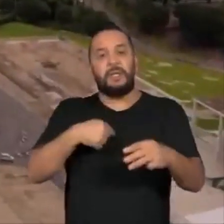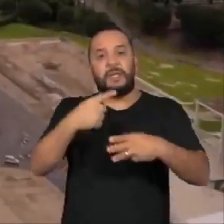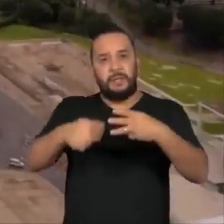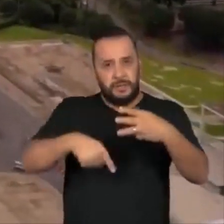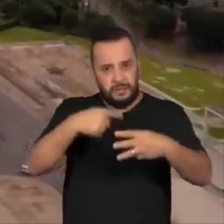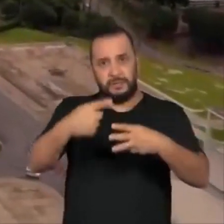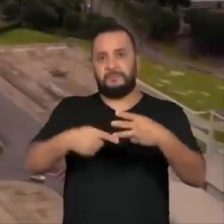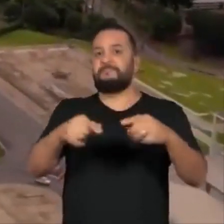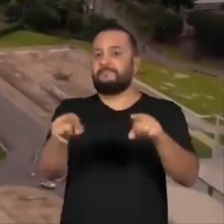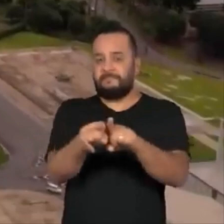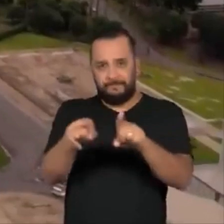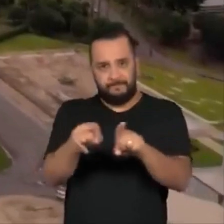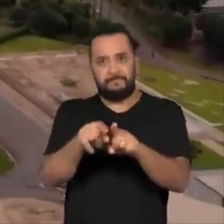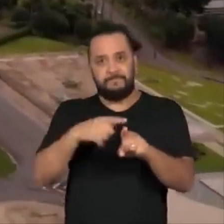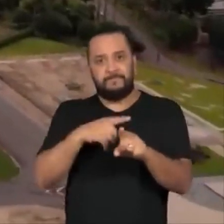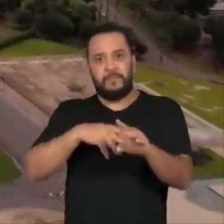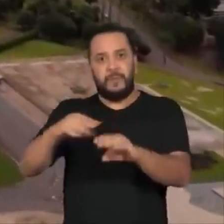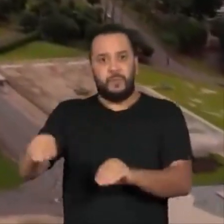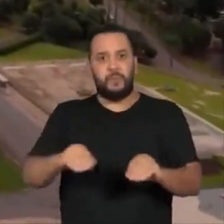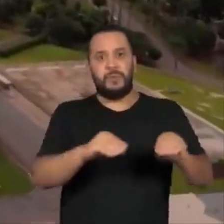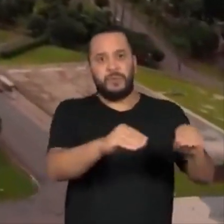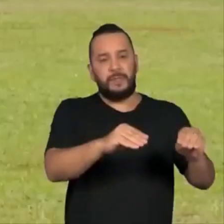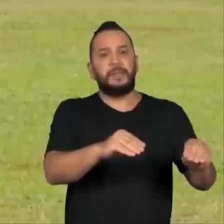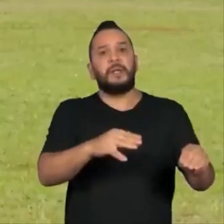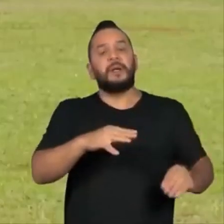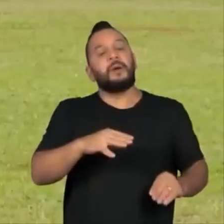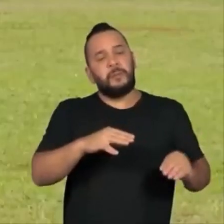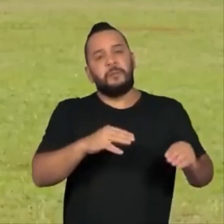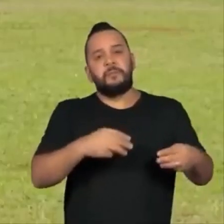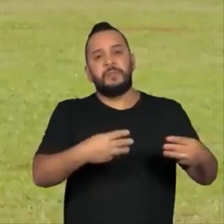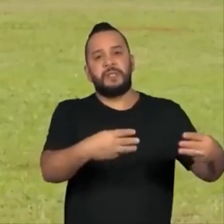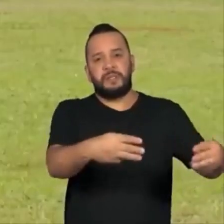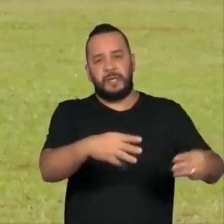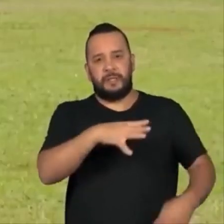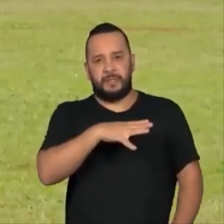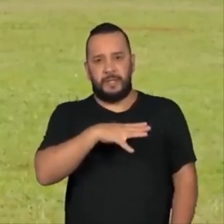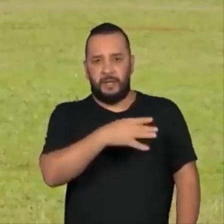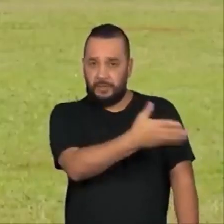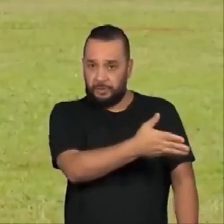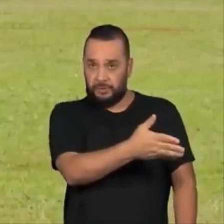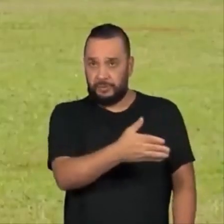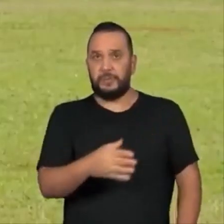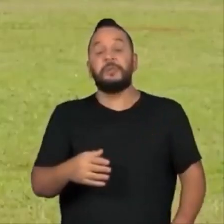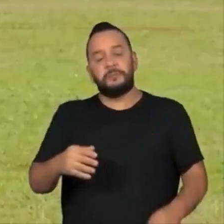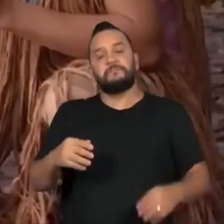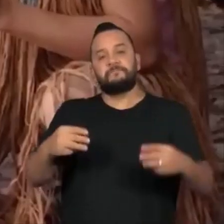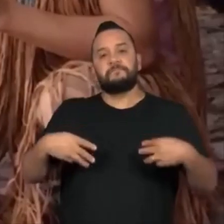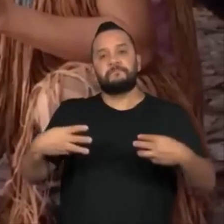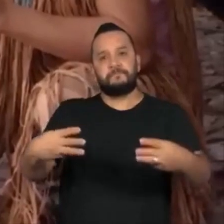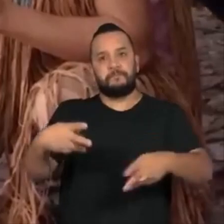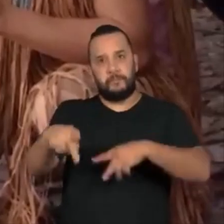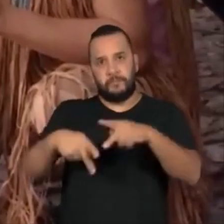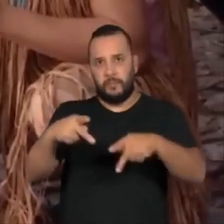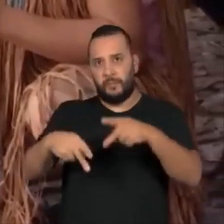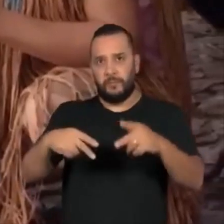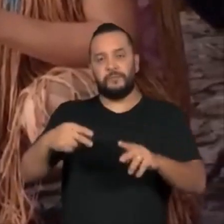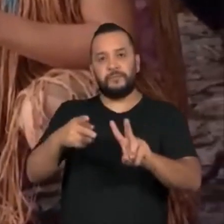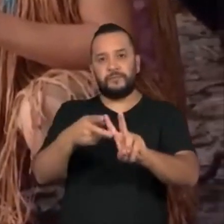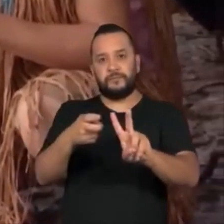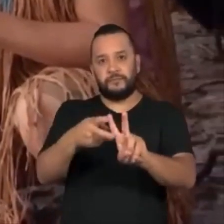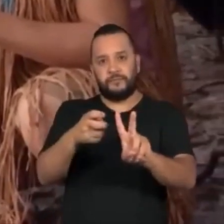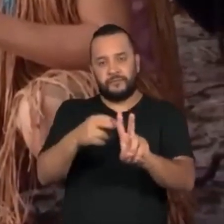que passaria ao Ministério das Cidades. Pela proposta, o Ministério dos Povos Indígenas também seria